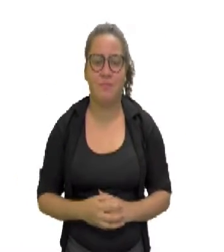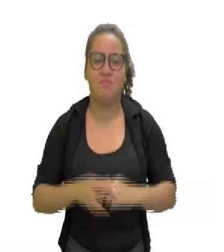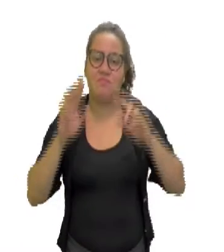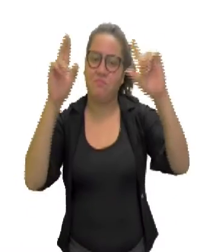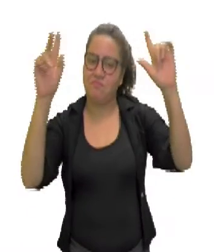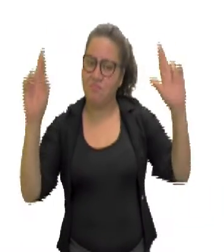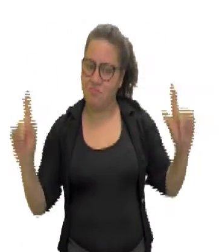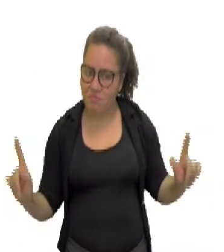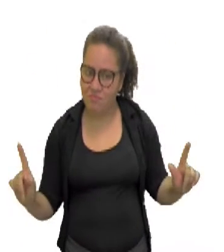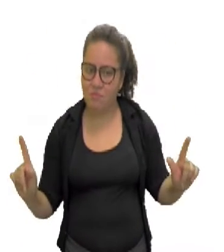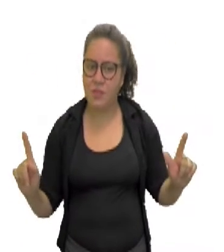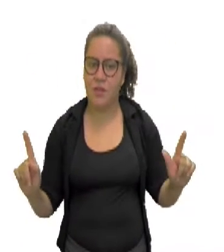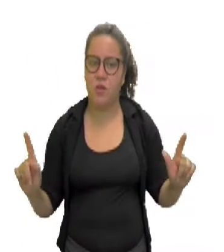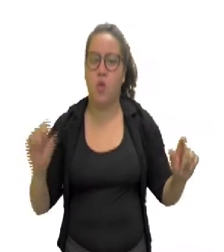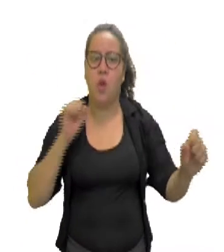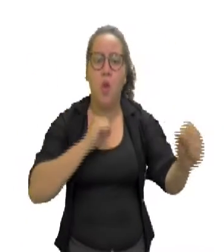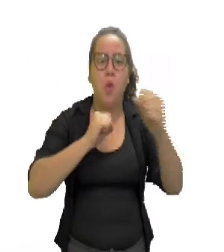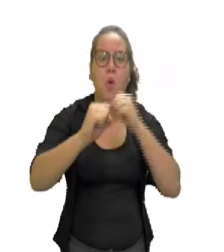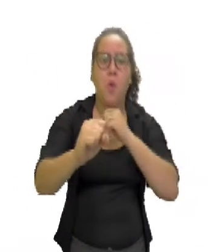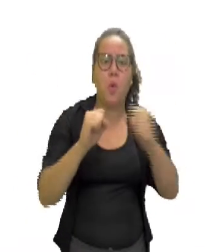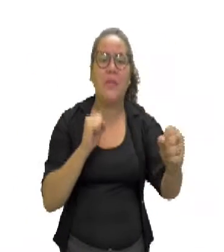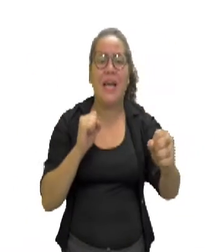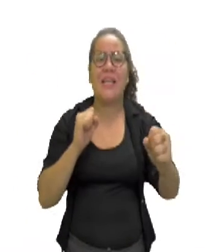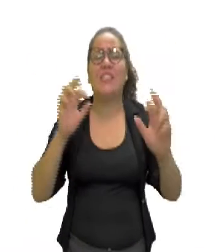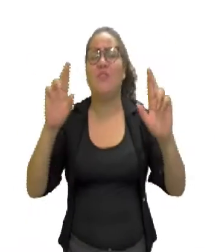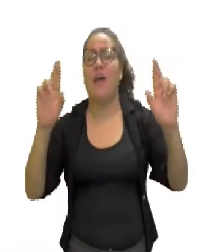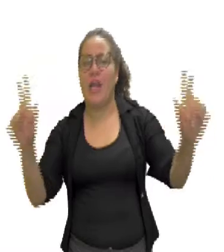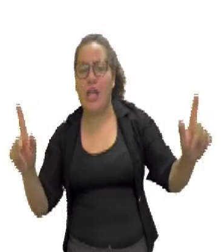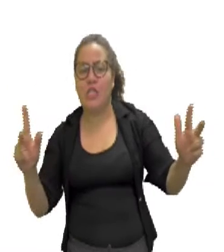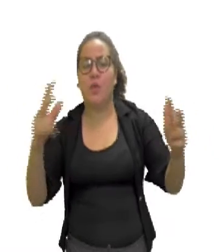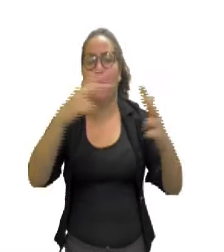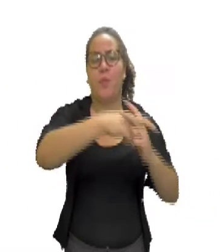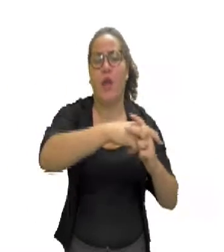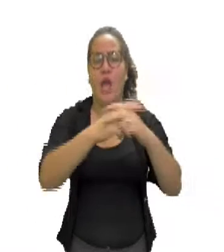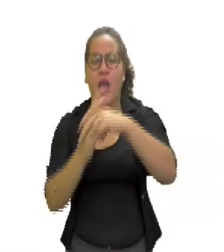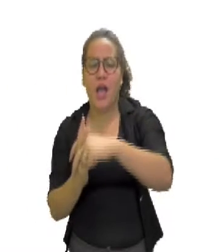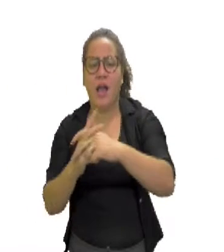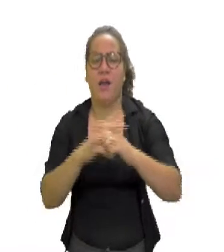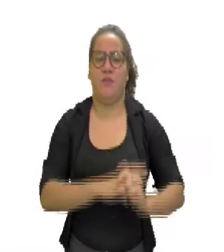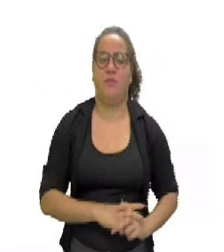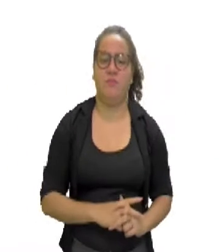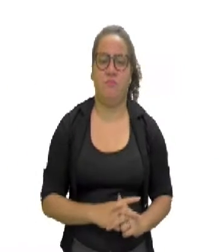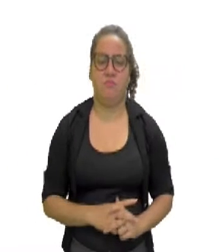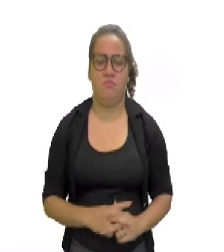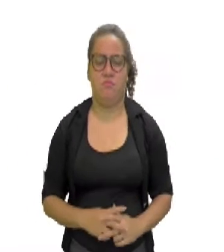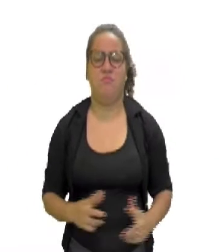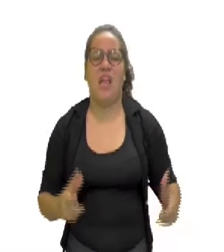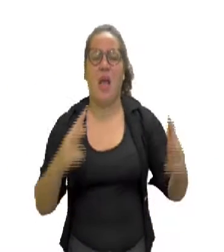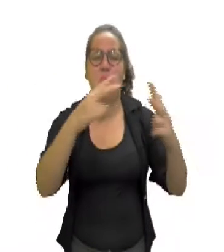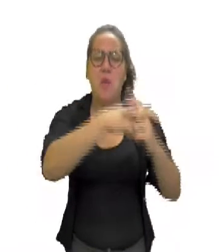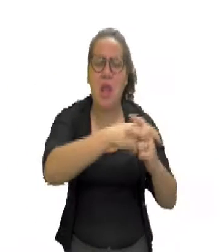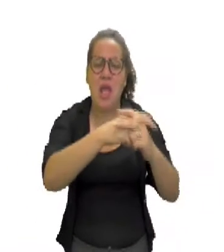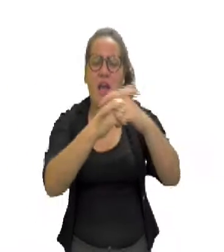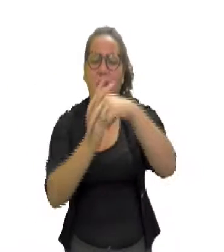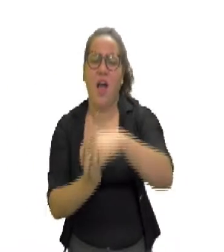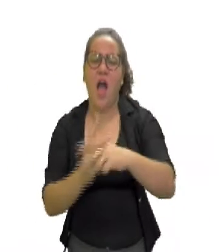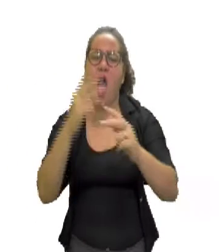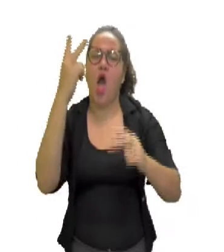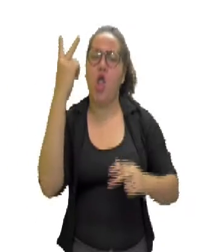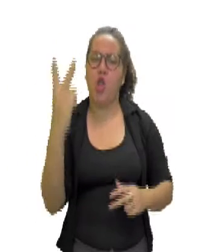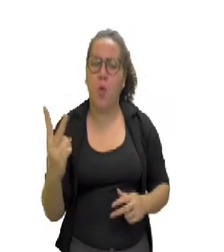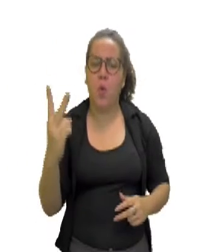Diferença entre luta e briga. As brigas, pessoal, ocorrem entre duas